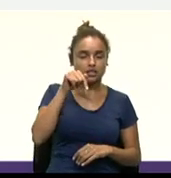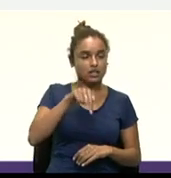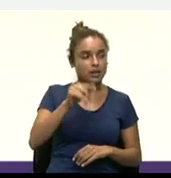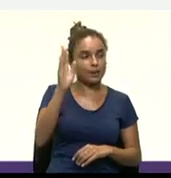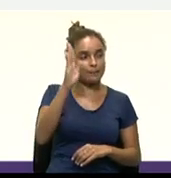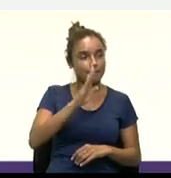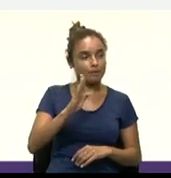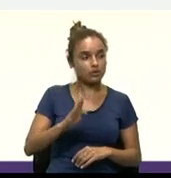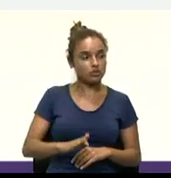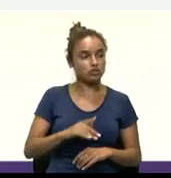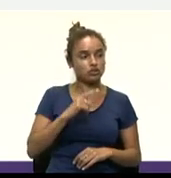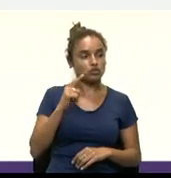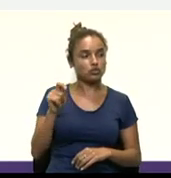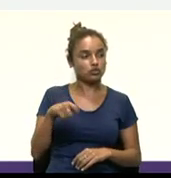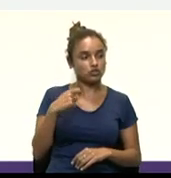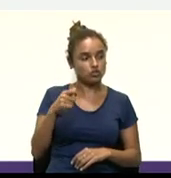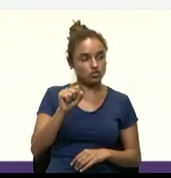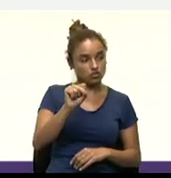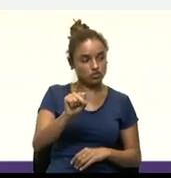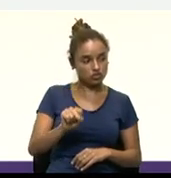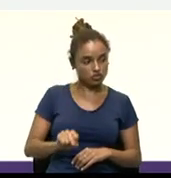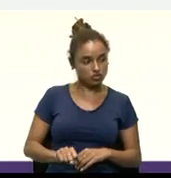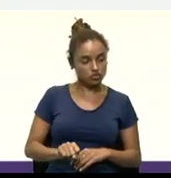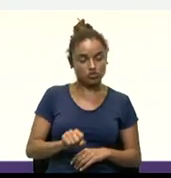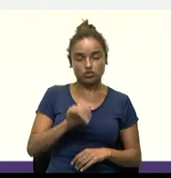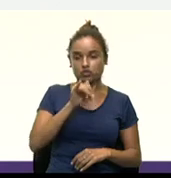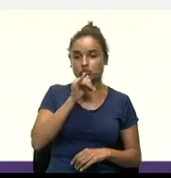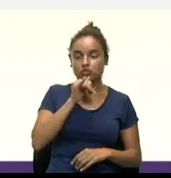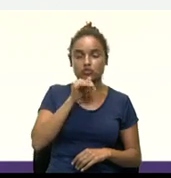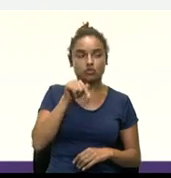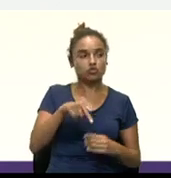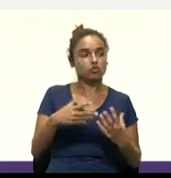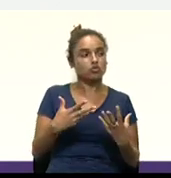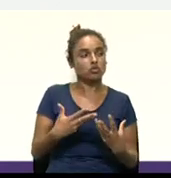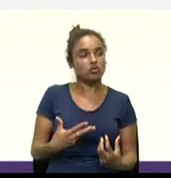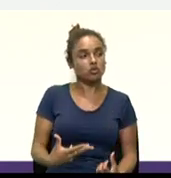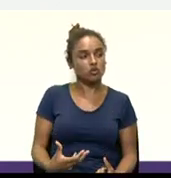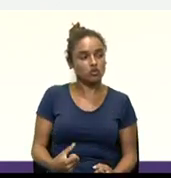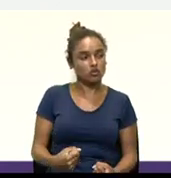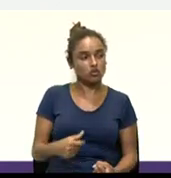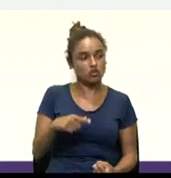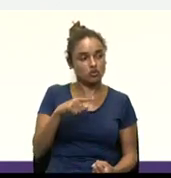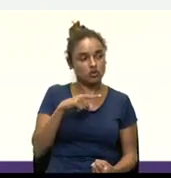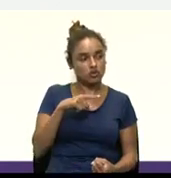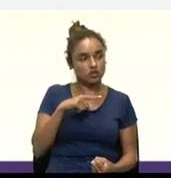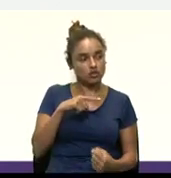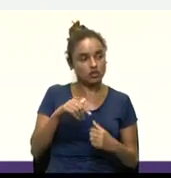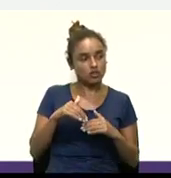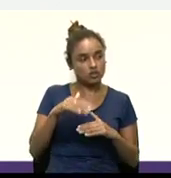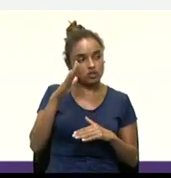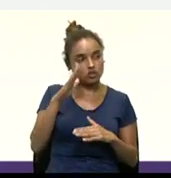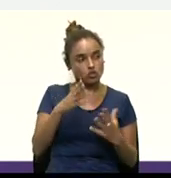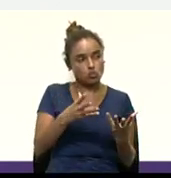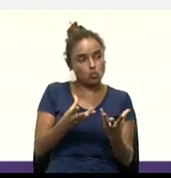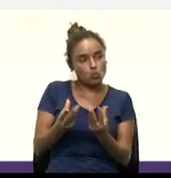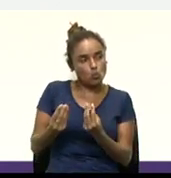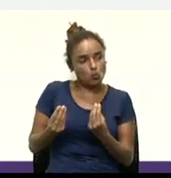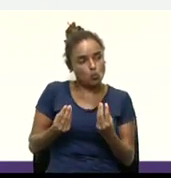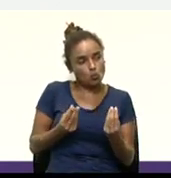aqui o Rio Grande do Sul, por exemplo, então aqui, né? A gente vê uma alta concentração